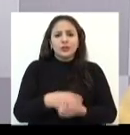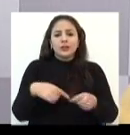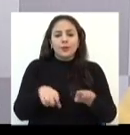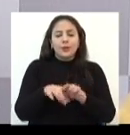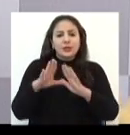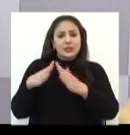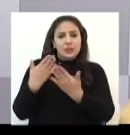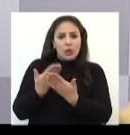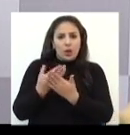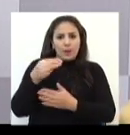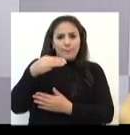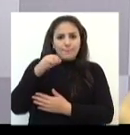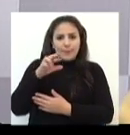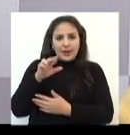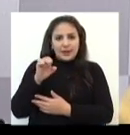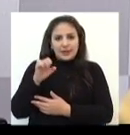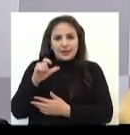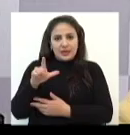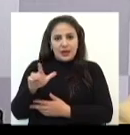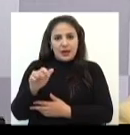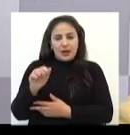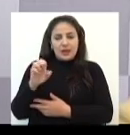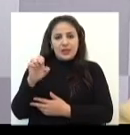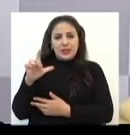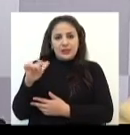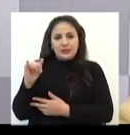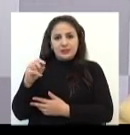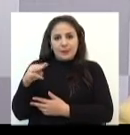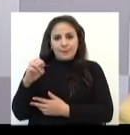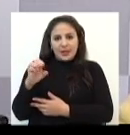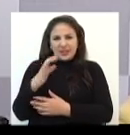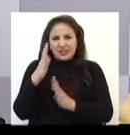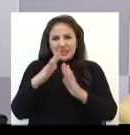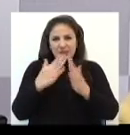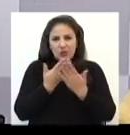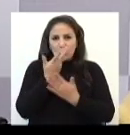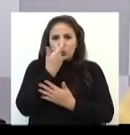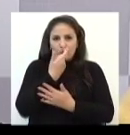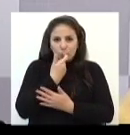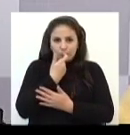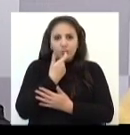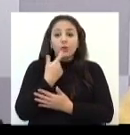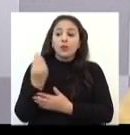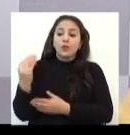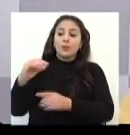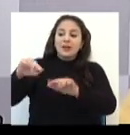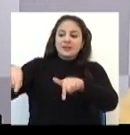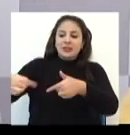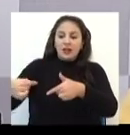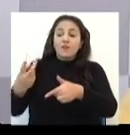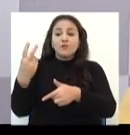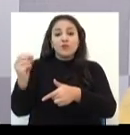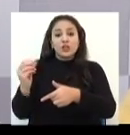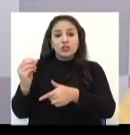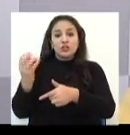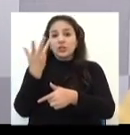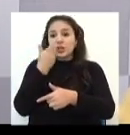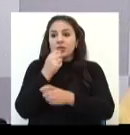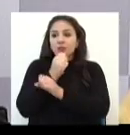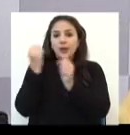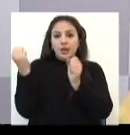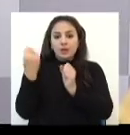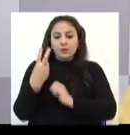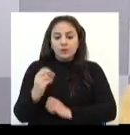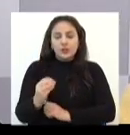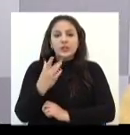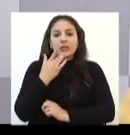era para fazer uma sala, para aumentar, já que as creches estão faltando, faltando salas, era para fazer uma sala para botar mais 20 crianças de manhã